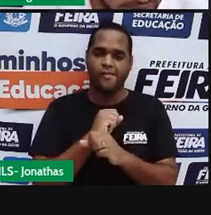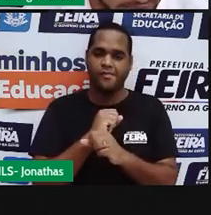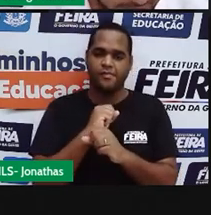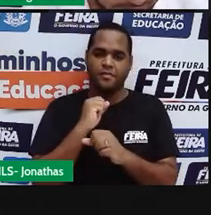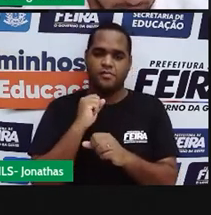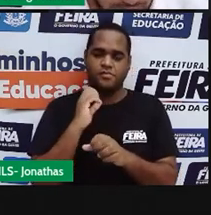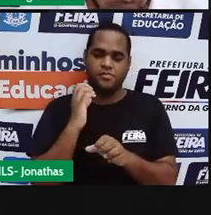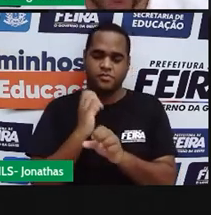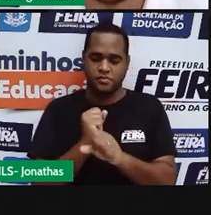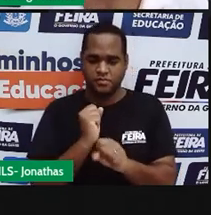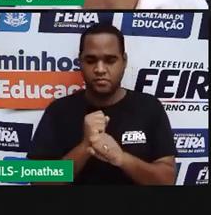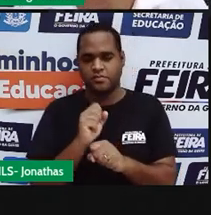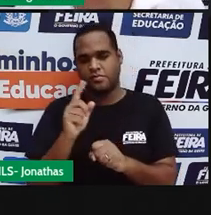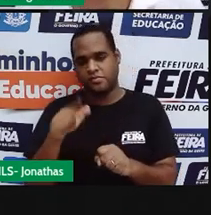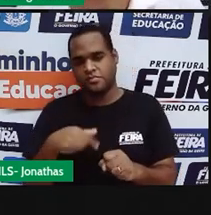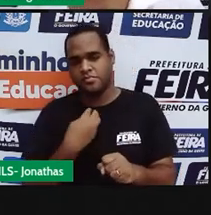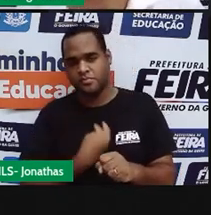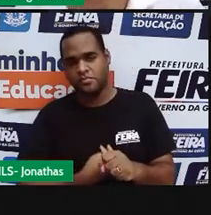negativo.